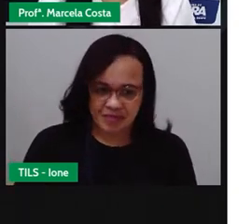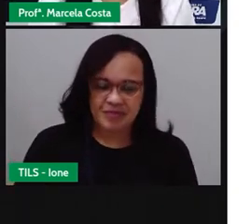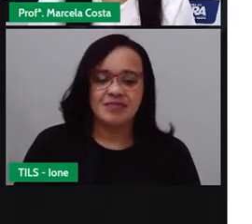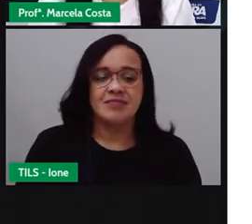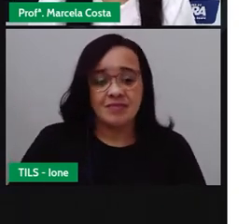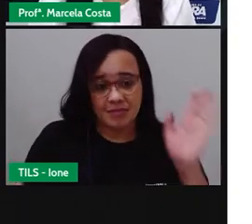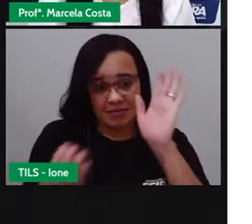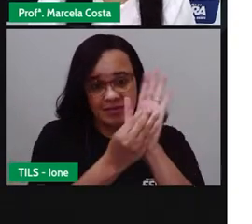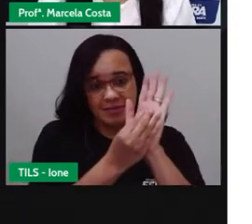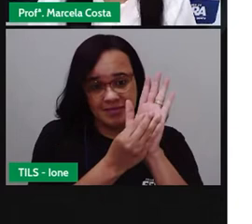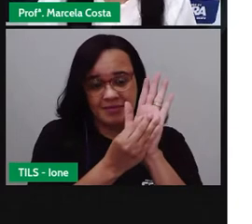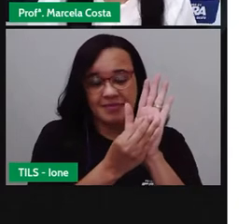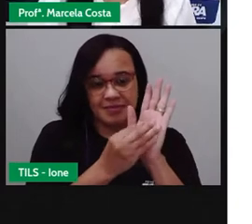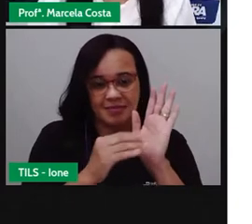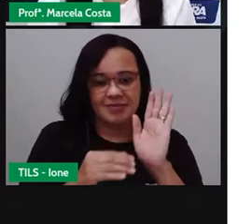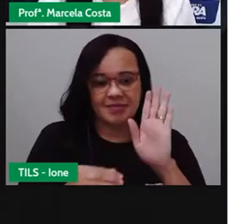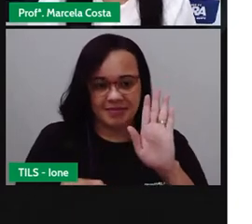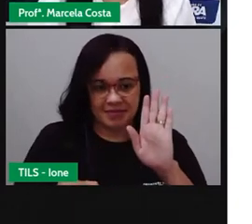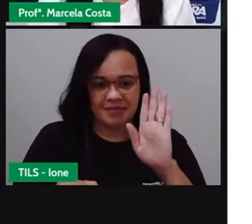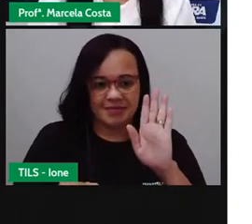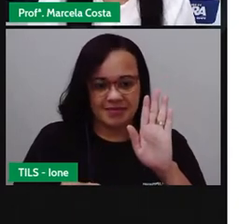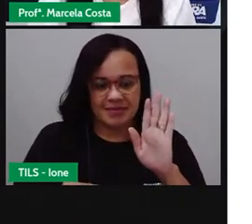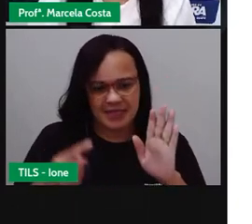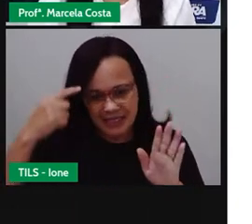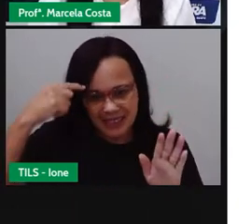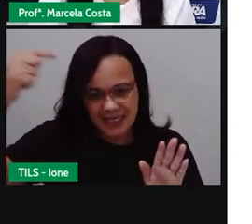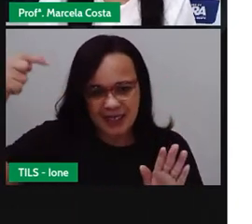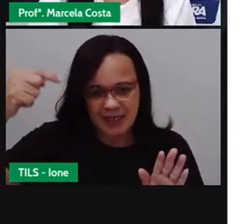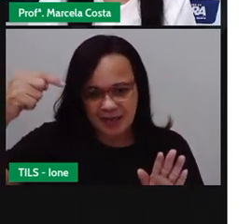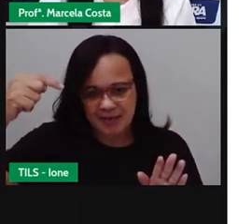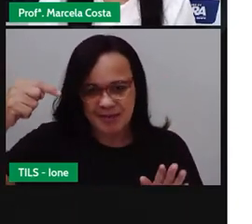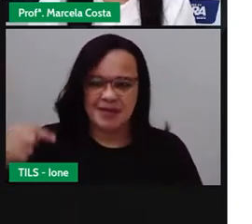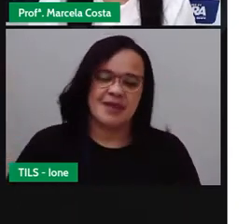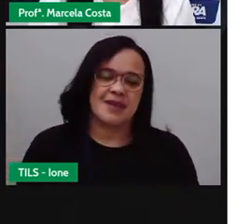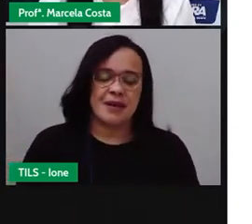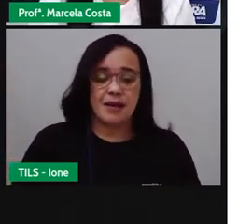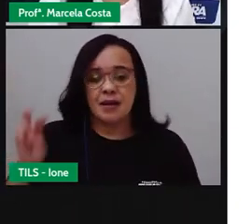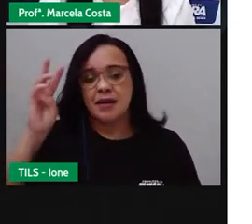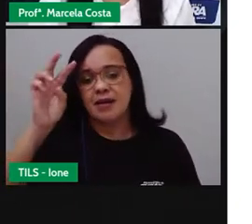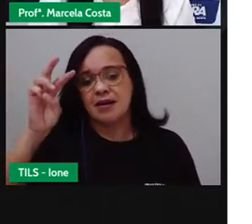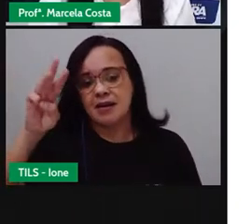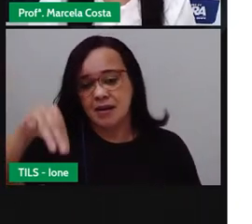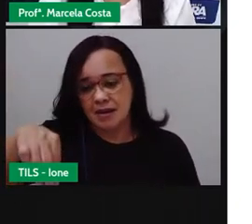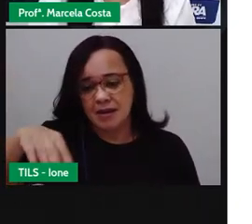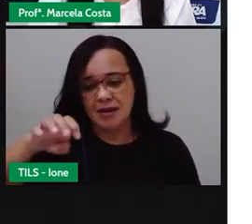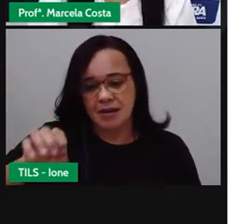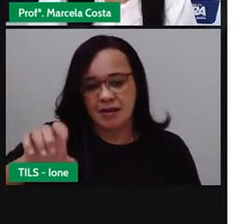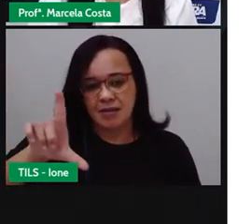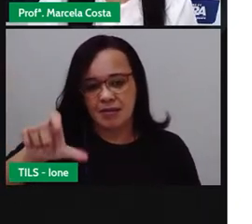22, que a quantidade de melancias que o Senhor José tem para vender.